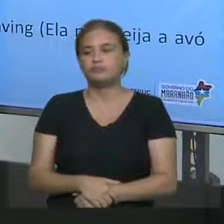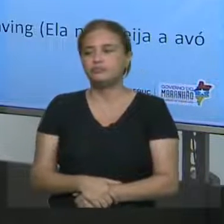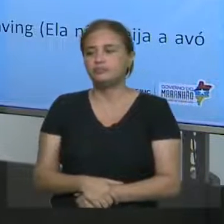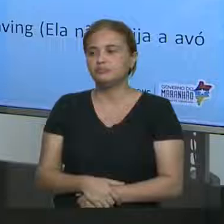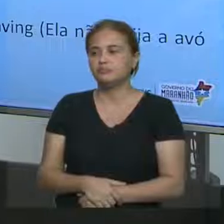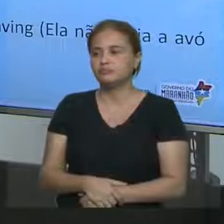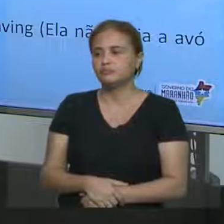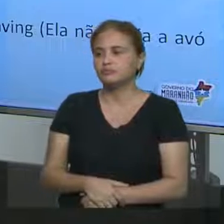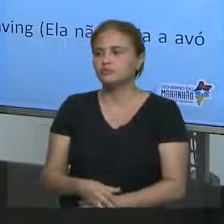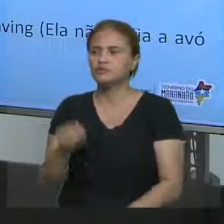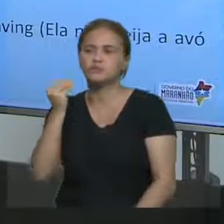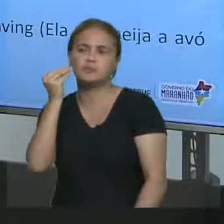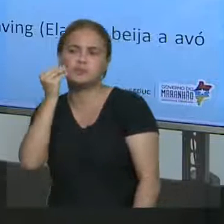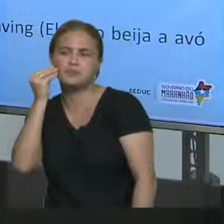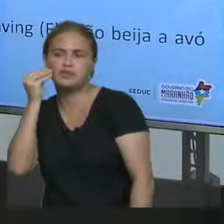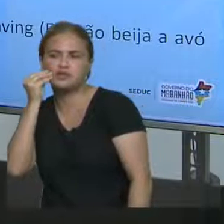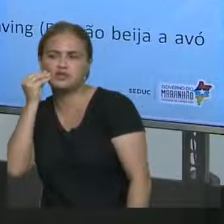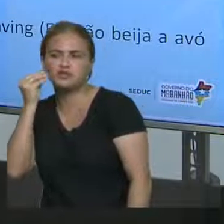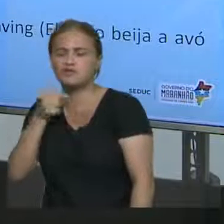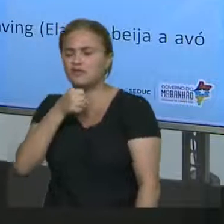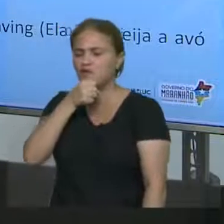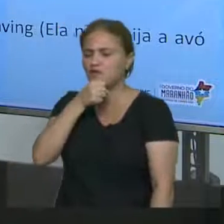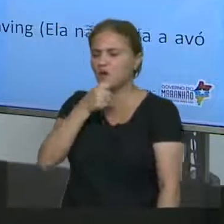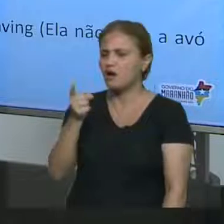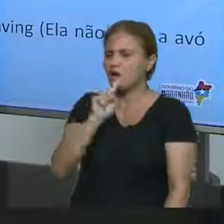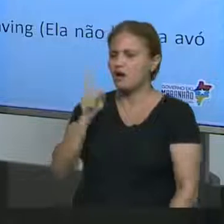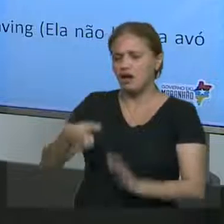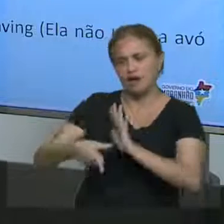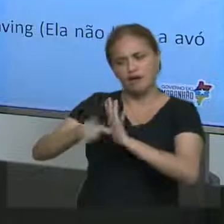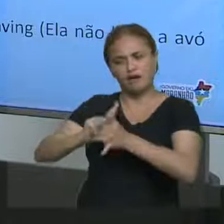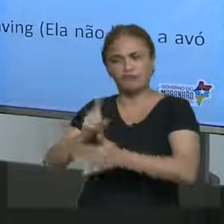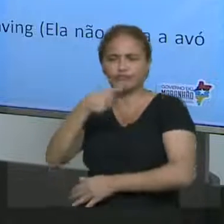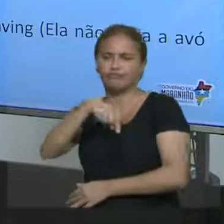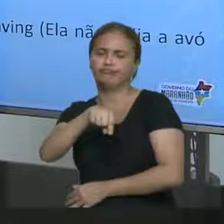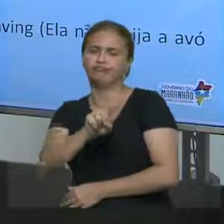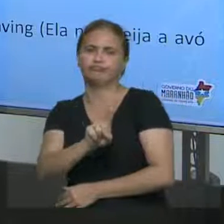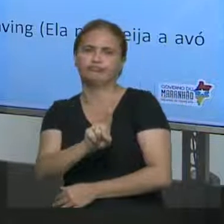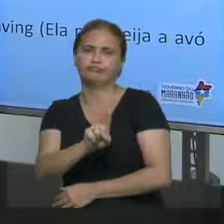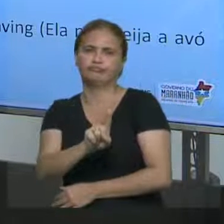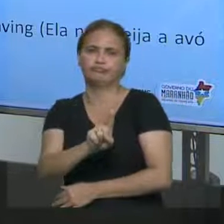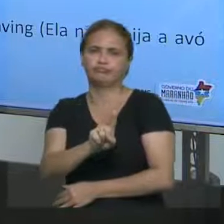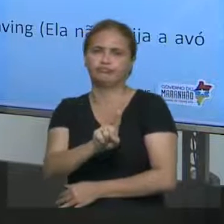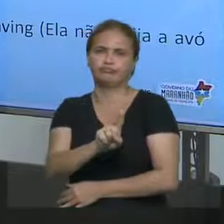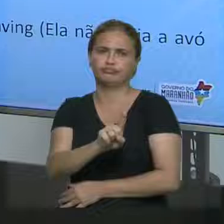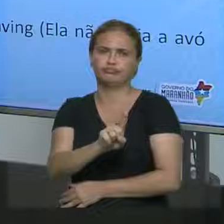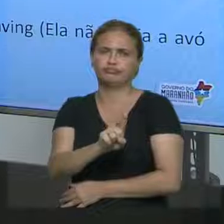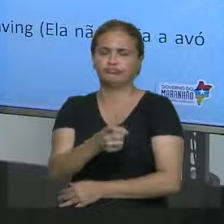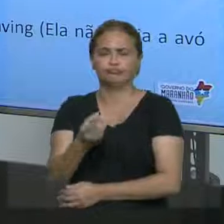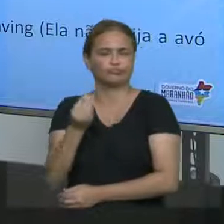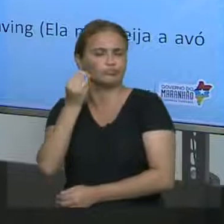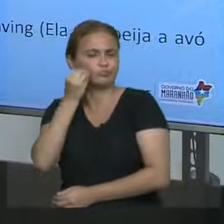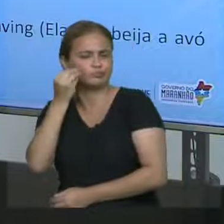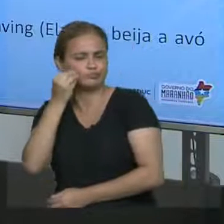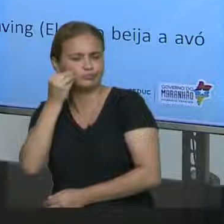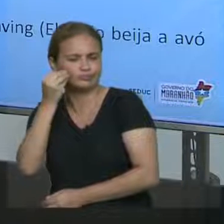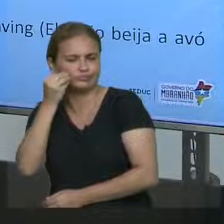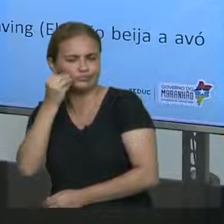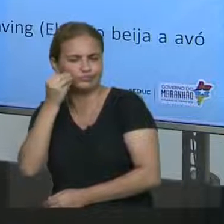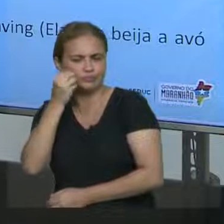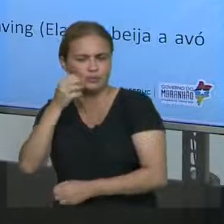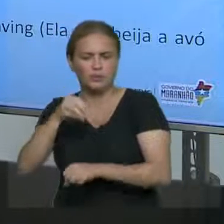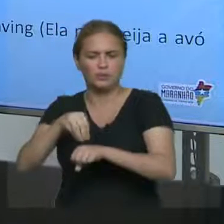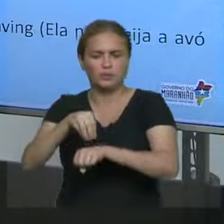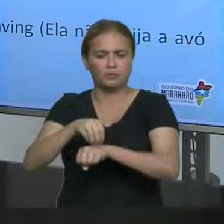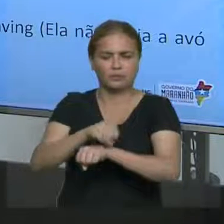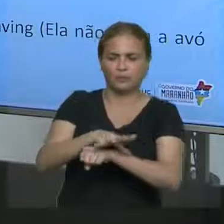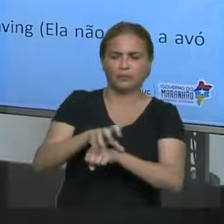grandma before leaving. Ela não beija a vó antes de sair. Ela não beija nesse momento aí, né? De coronavírus, pandemia e